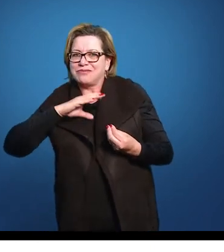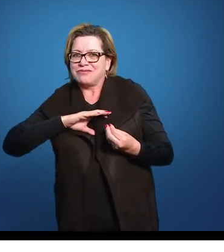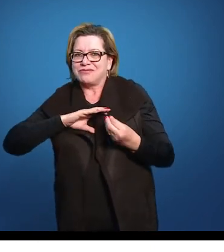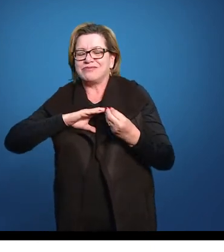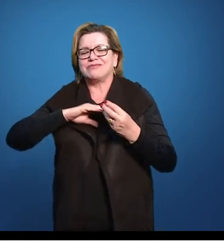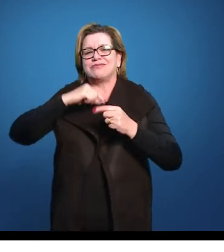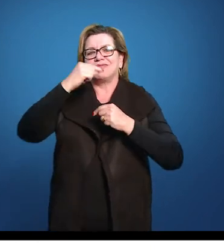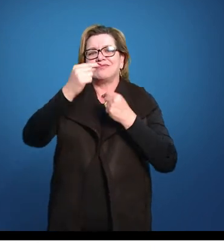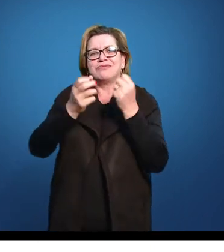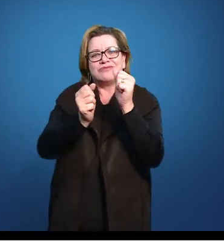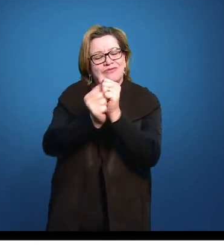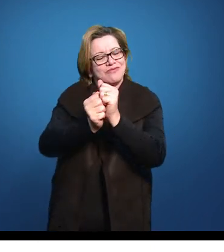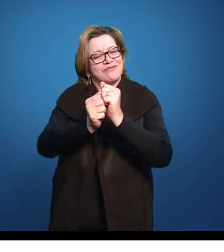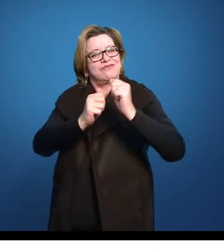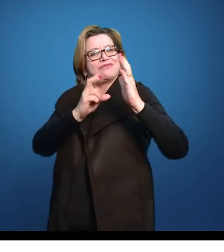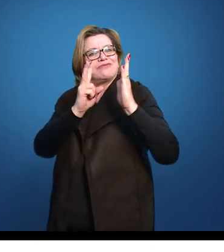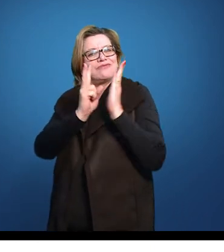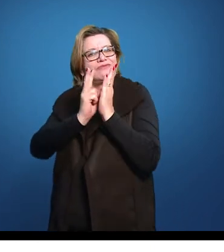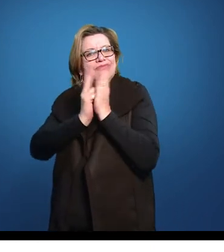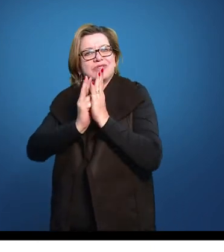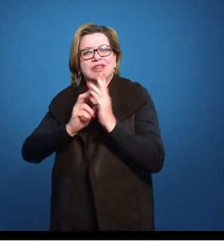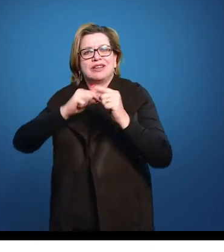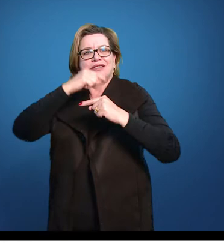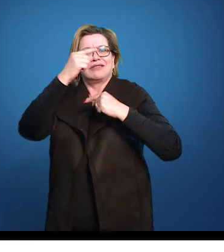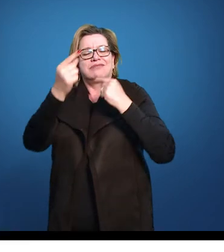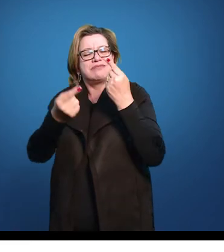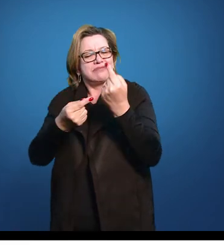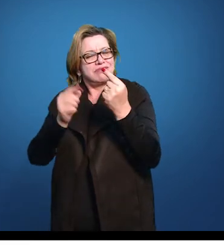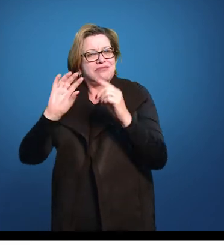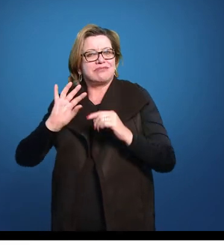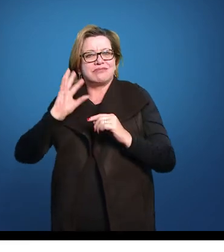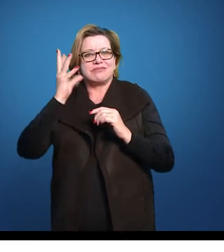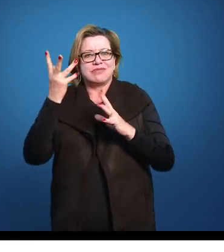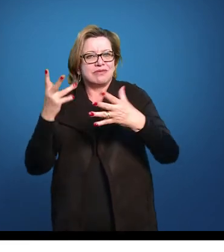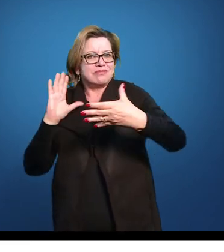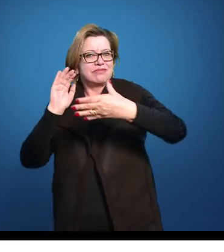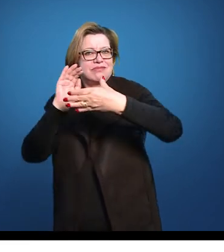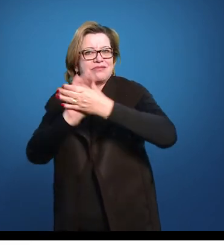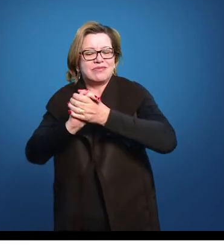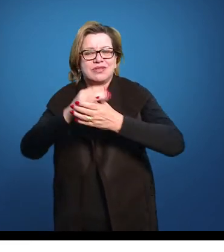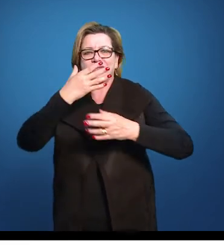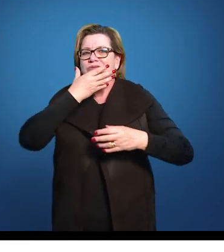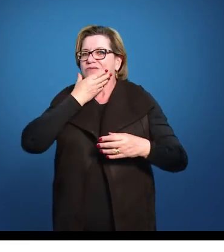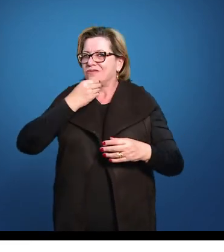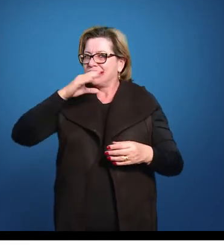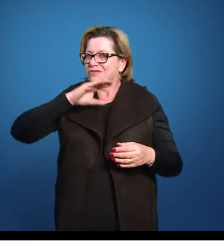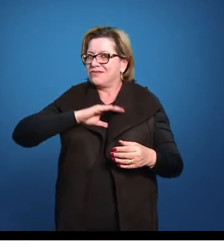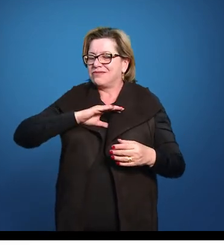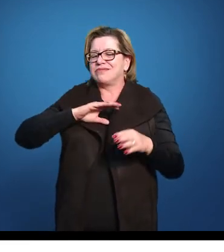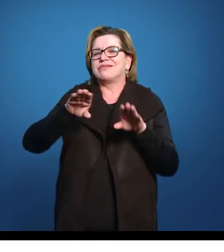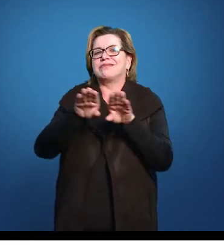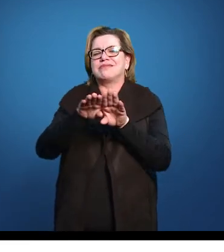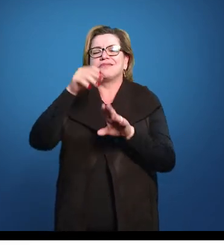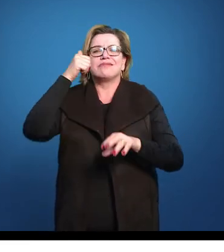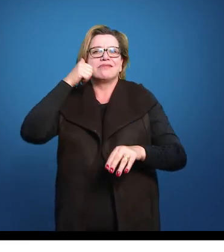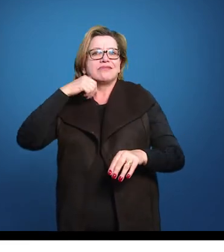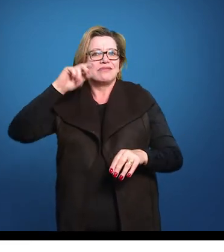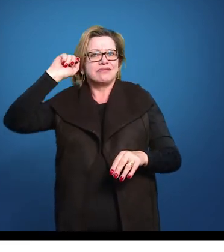mulheres negras. Também interessante a questão do título Iracema, que é uma